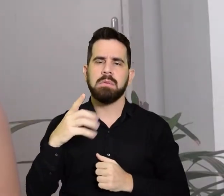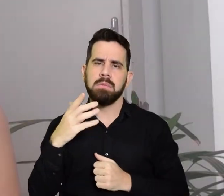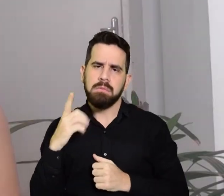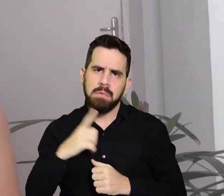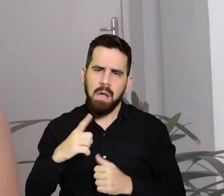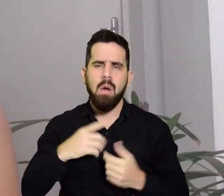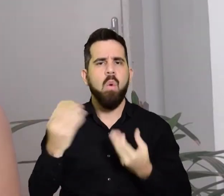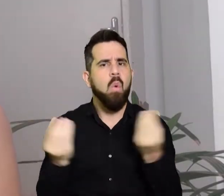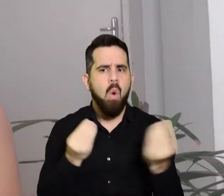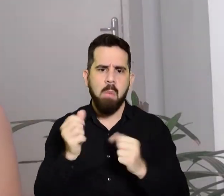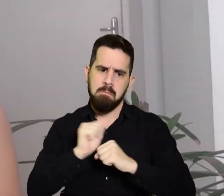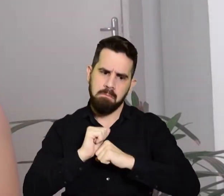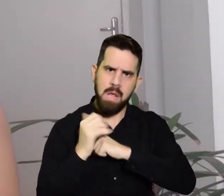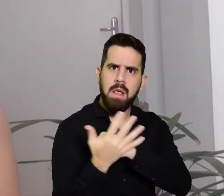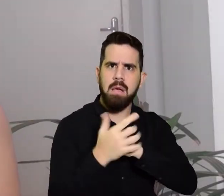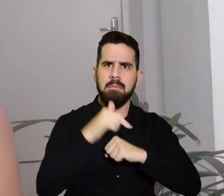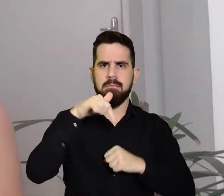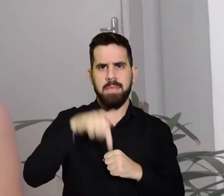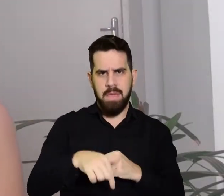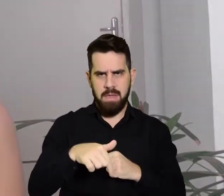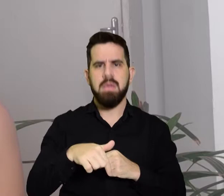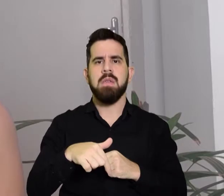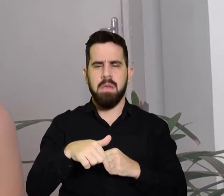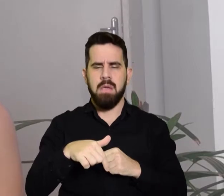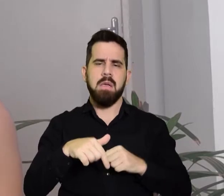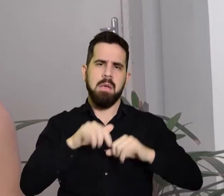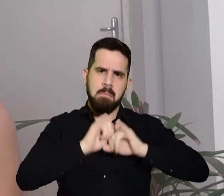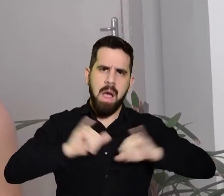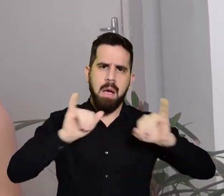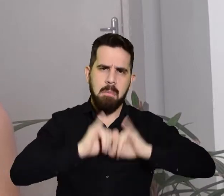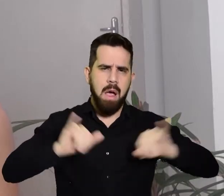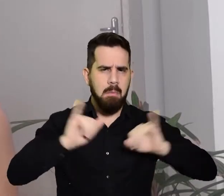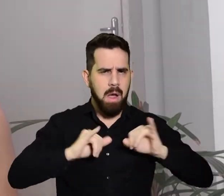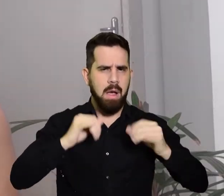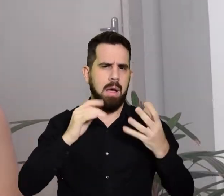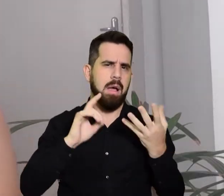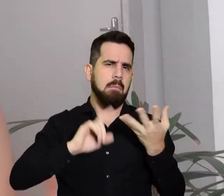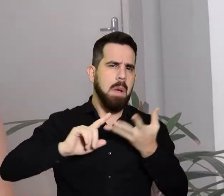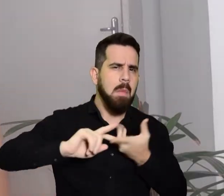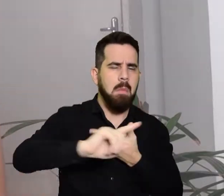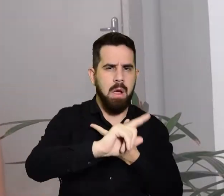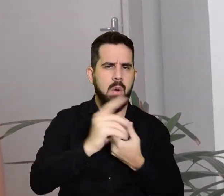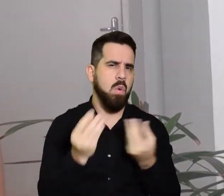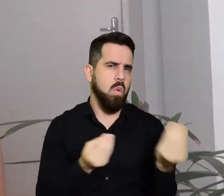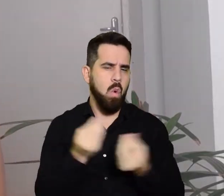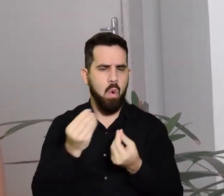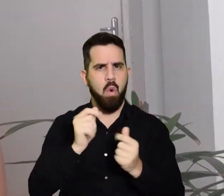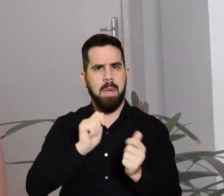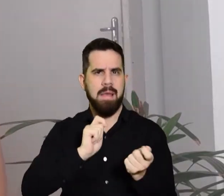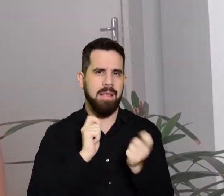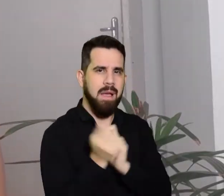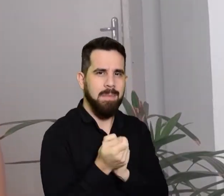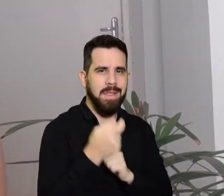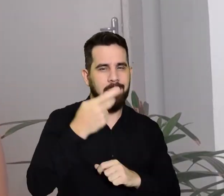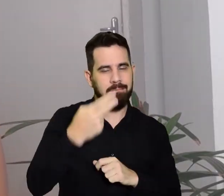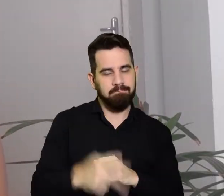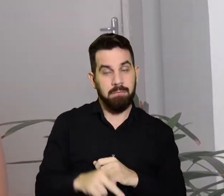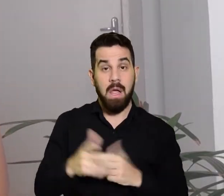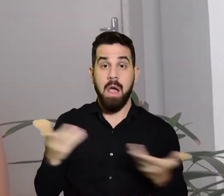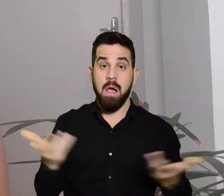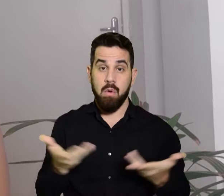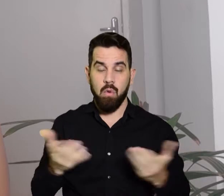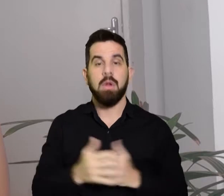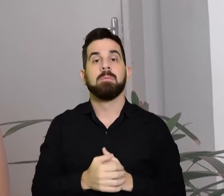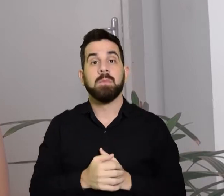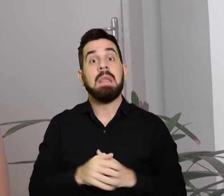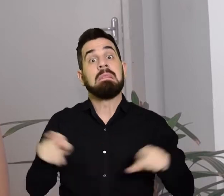bloco, tem atualizações sobre a pandemia em Goiás e ações da UFG para adaptar as atividades universitárias nesse período. E ainda